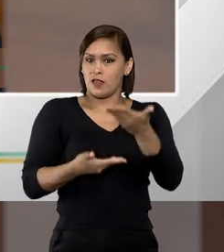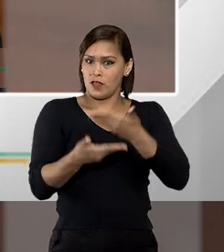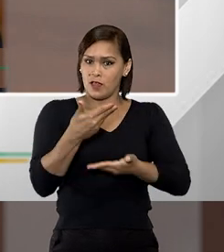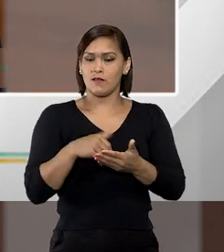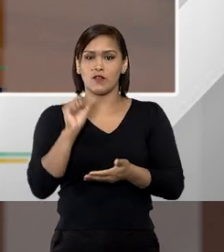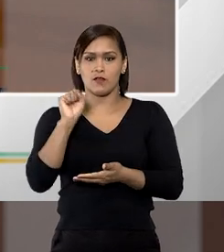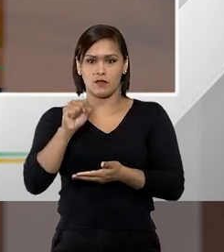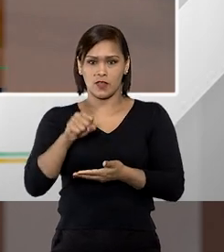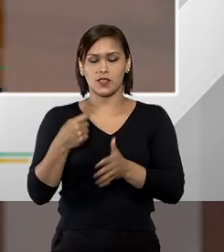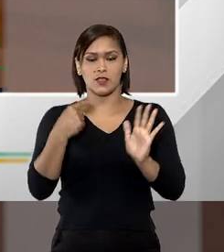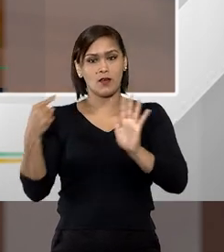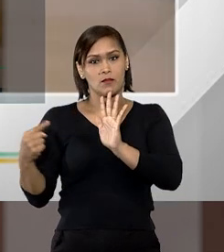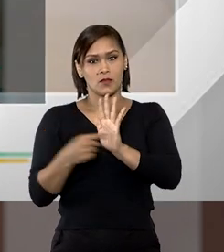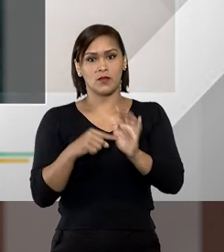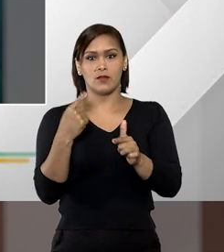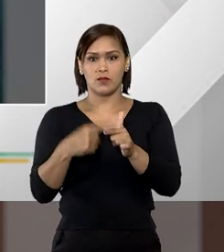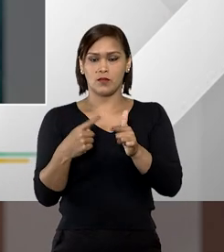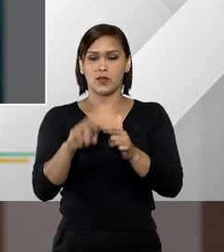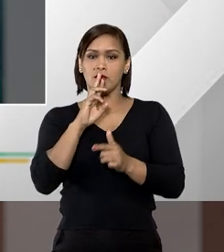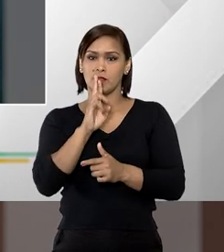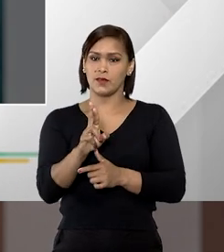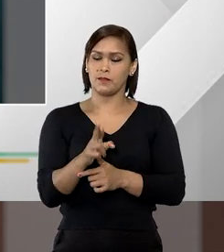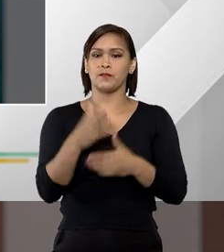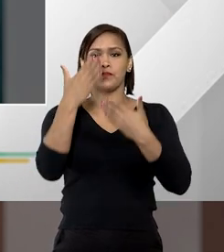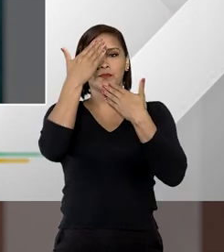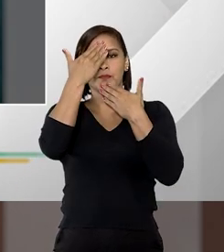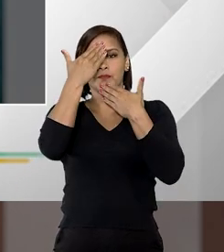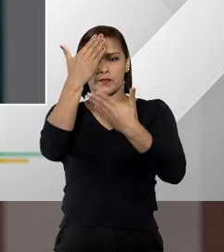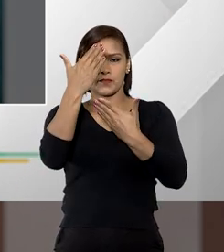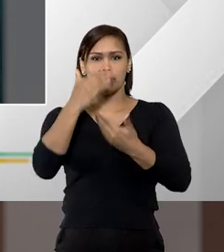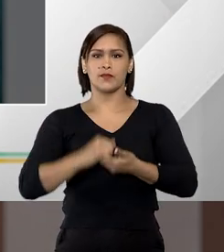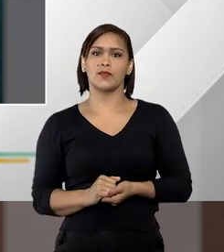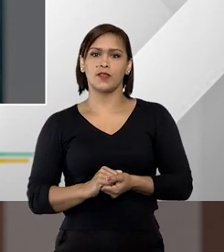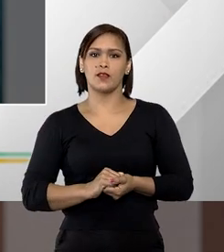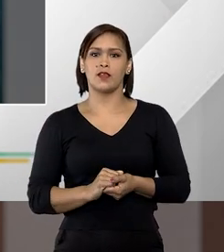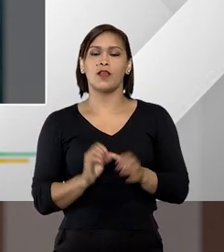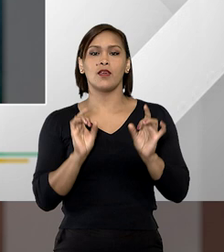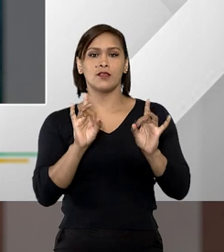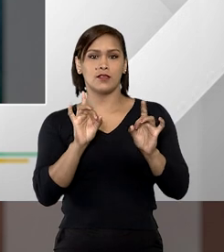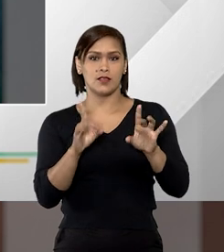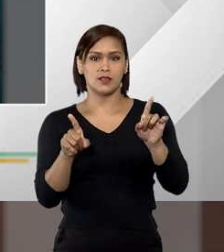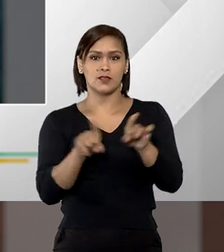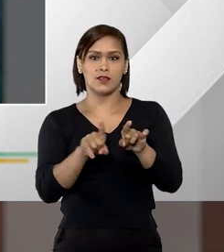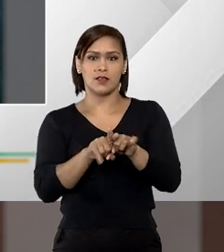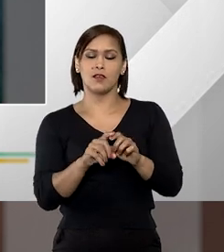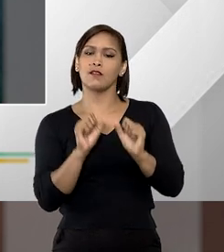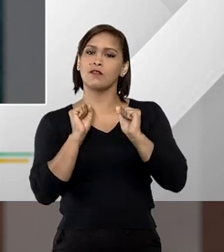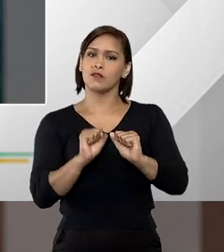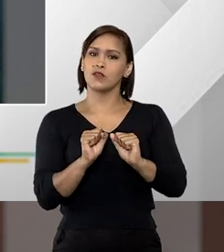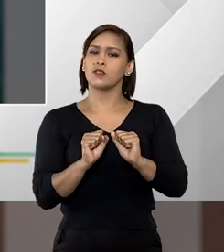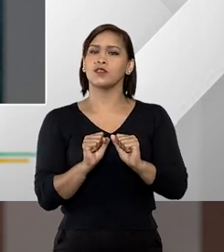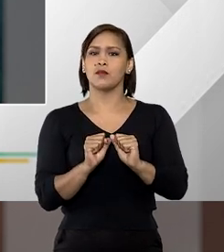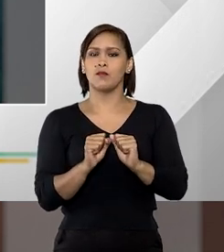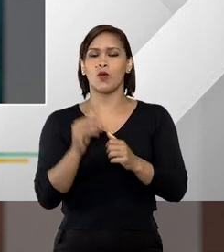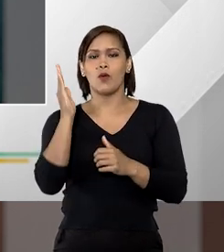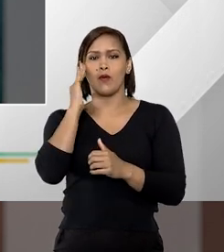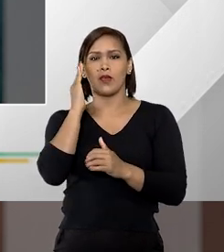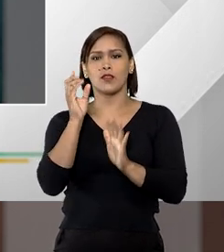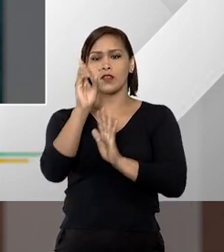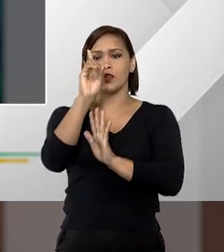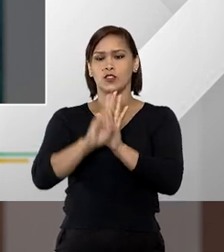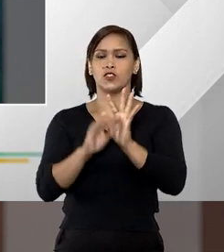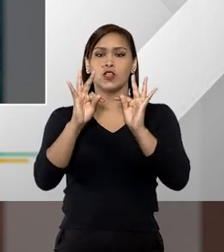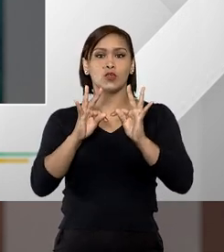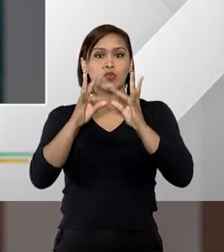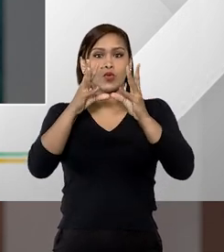na solução deste problema Muito obrigada e vale destacar que você pode conferir o Entender Direito